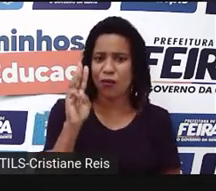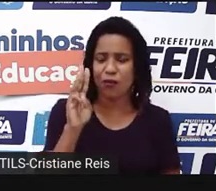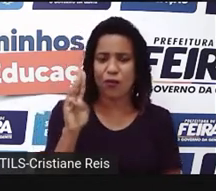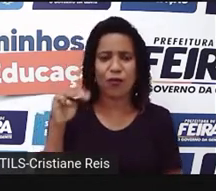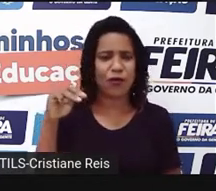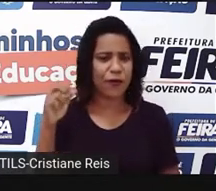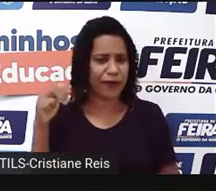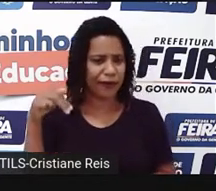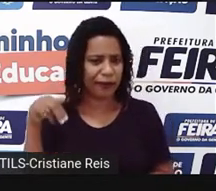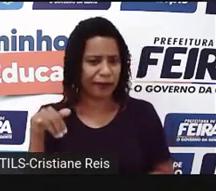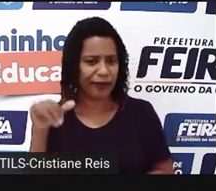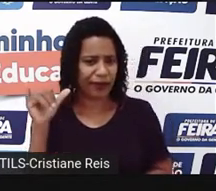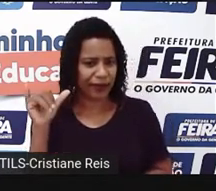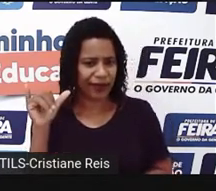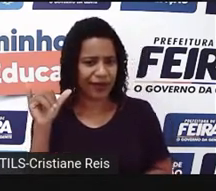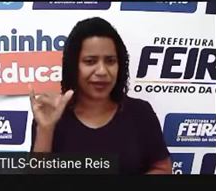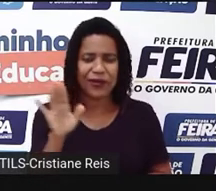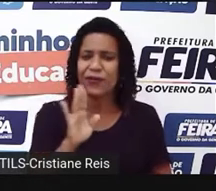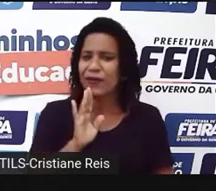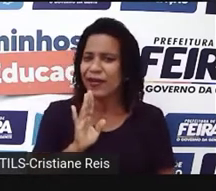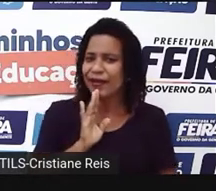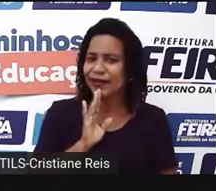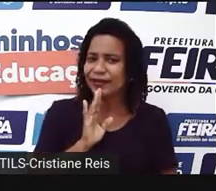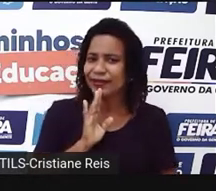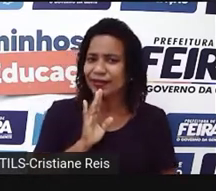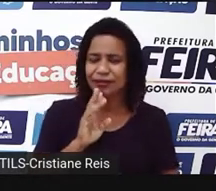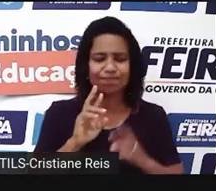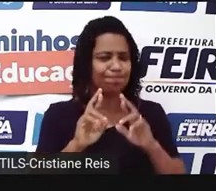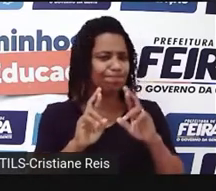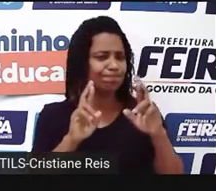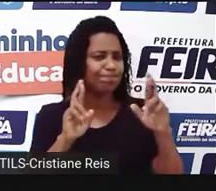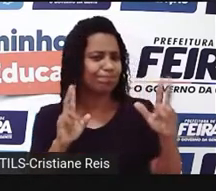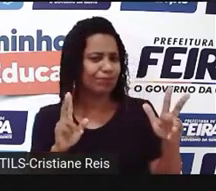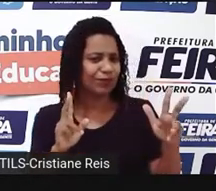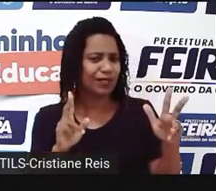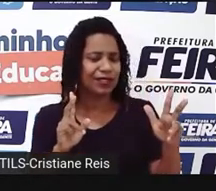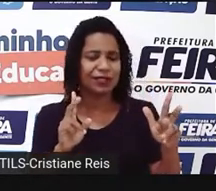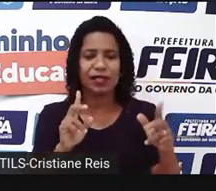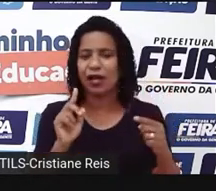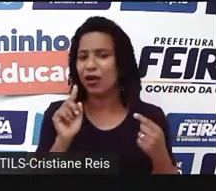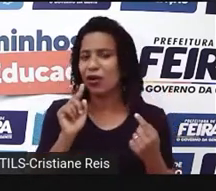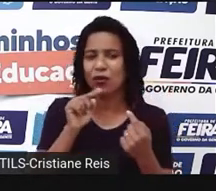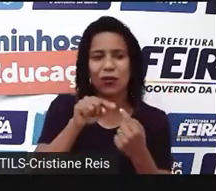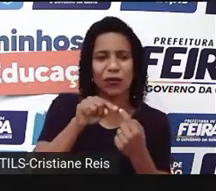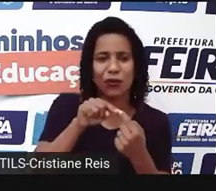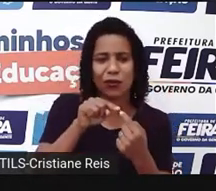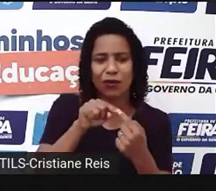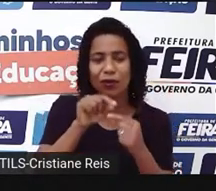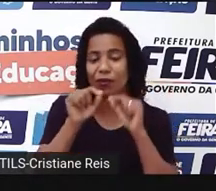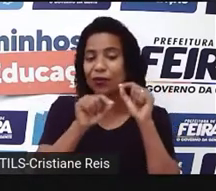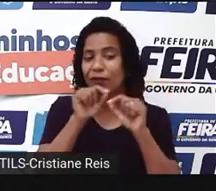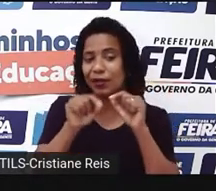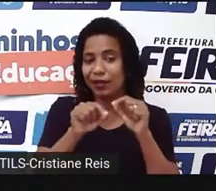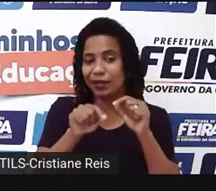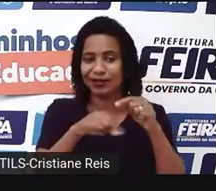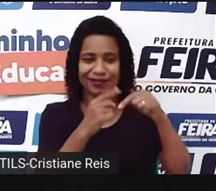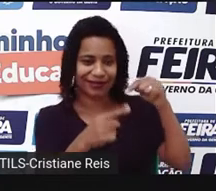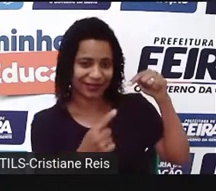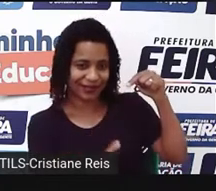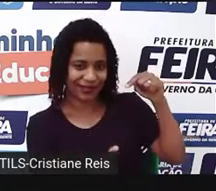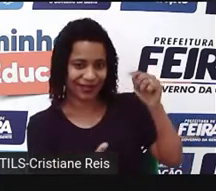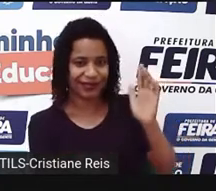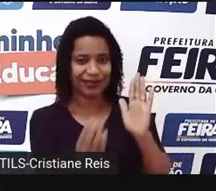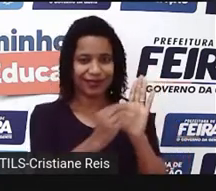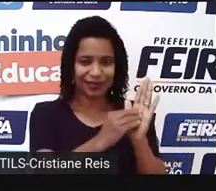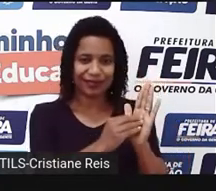utilizadas? Qual é a diferença entre elas? Se você souber alguma coisa, escreva em seu caderno. And